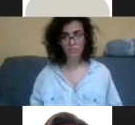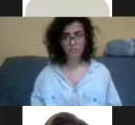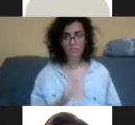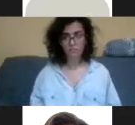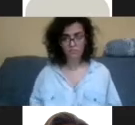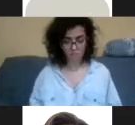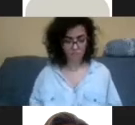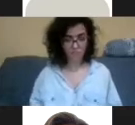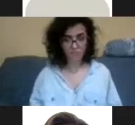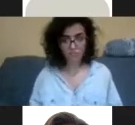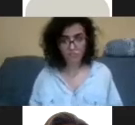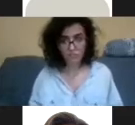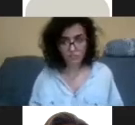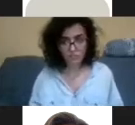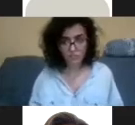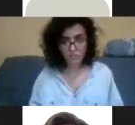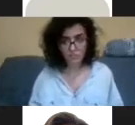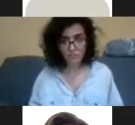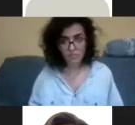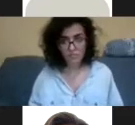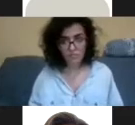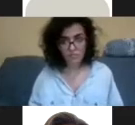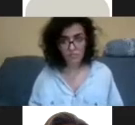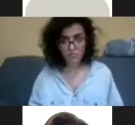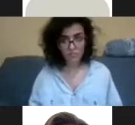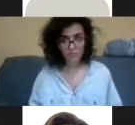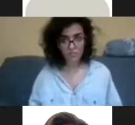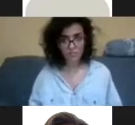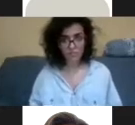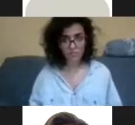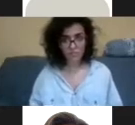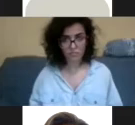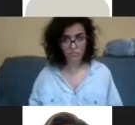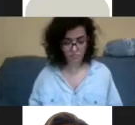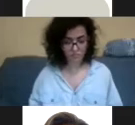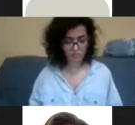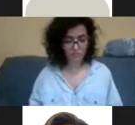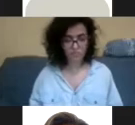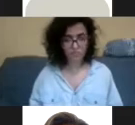né? Exemplo, é a primeira coisa que deve acontecer. Isso aqui,